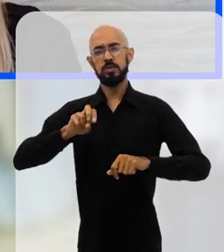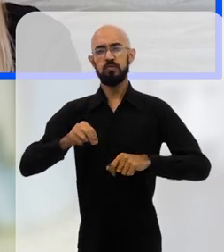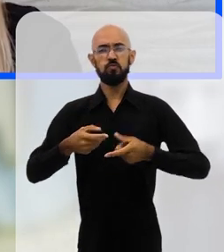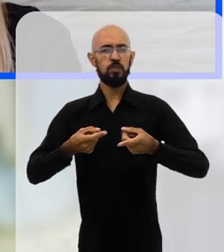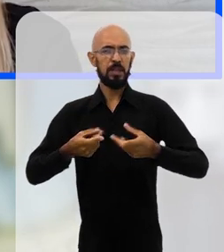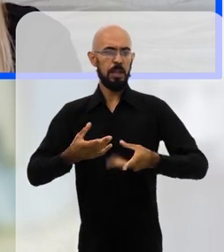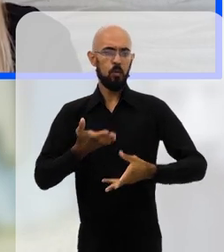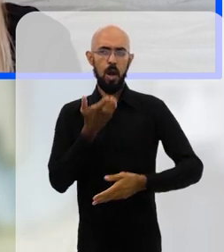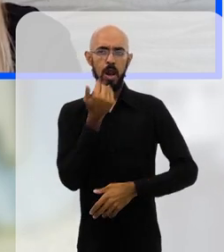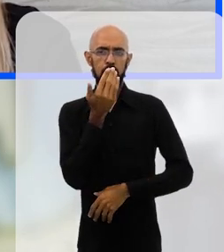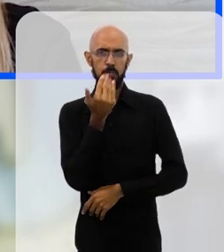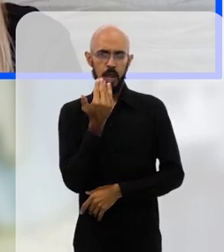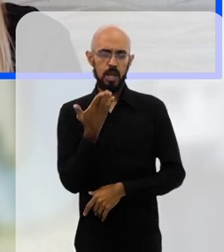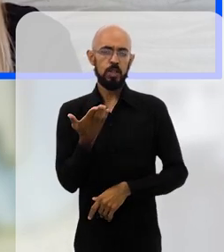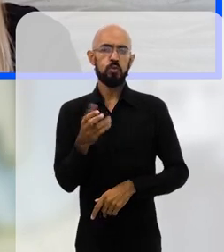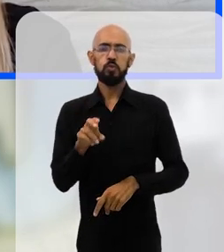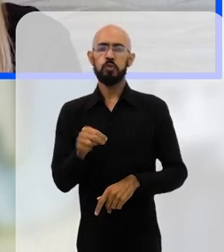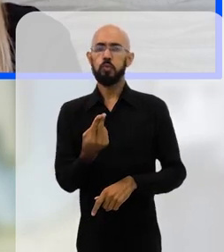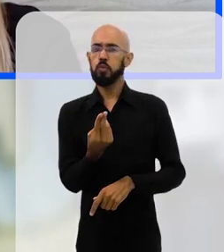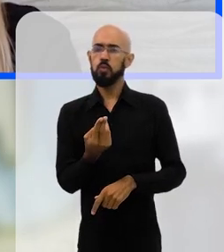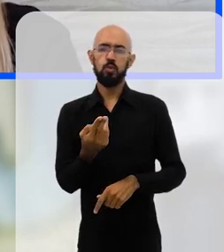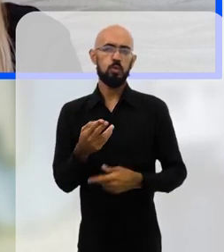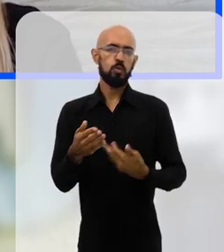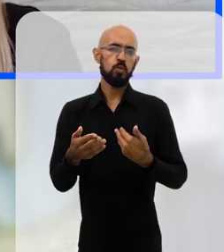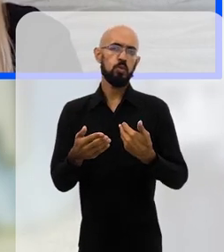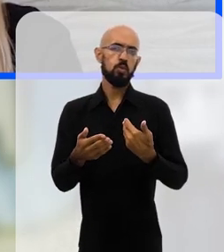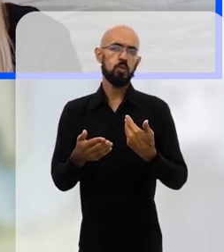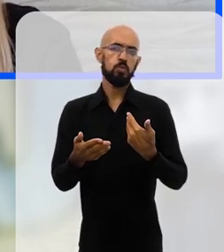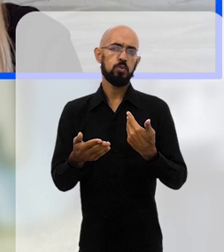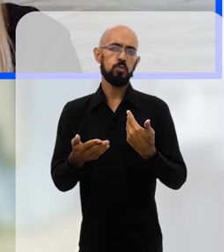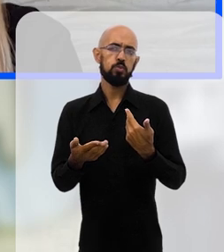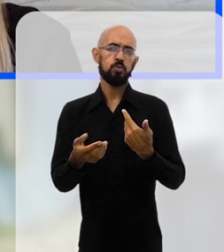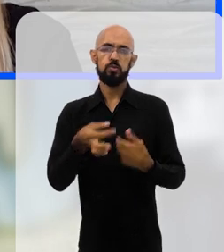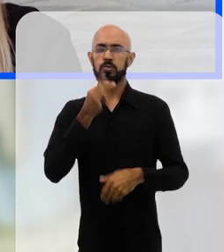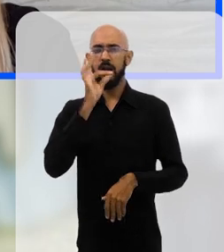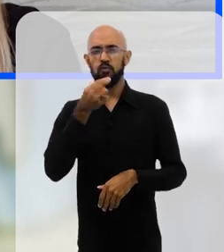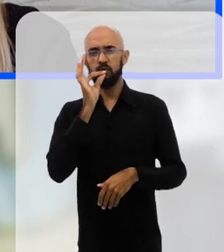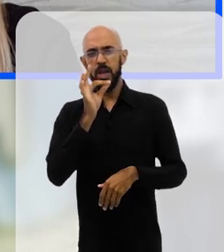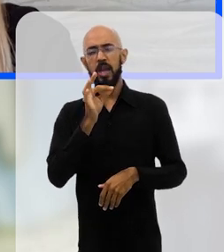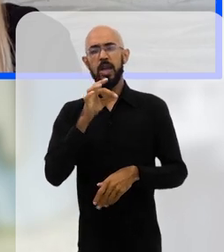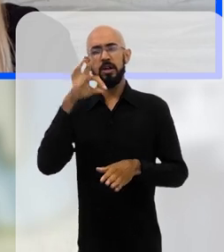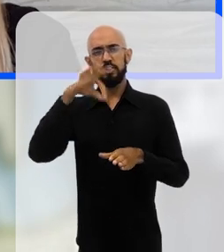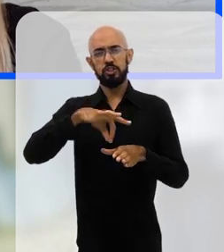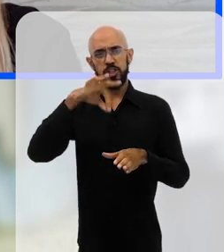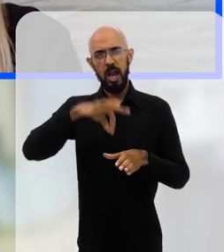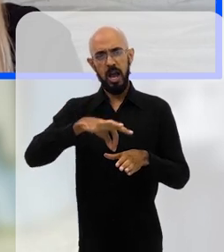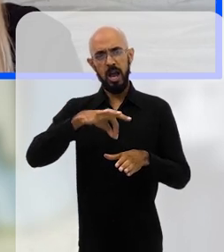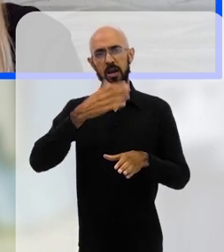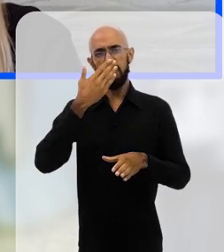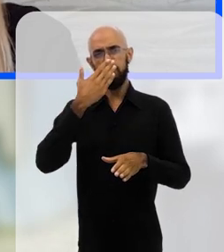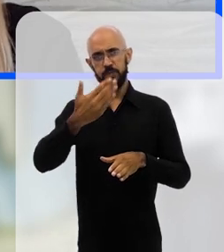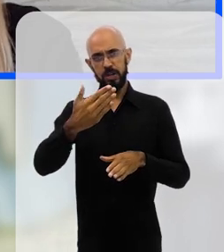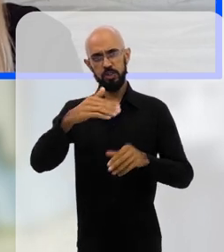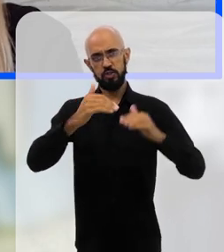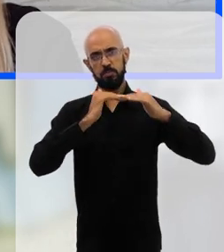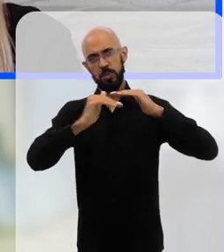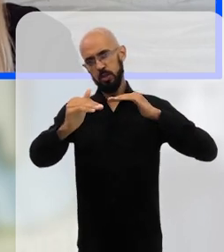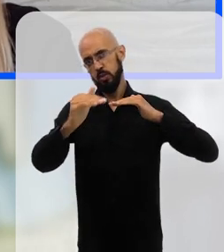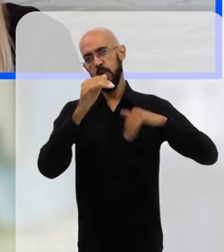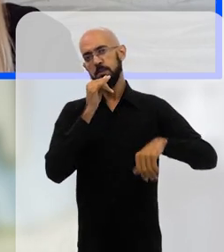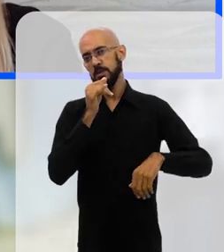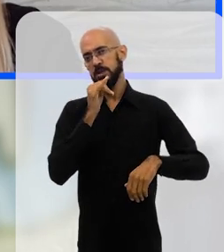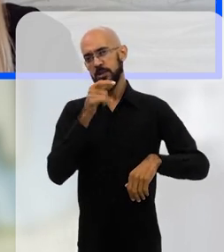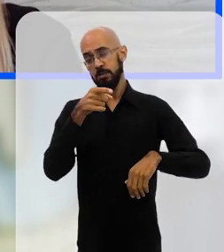alimentação, vendendo, enfim, algum tipo de café, chá, portas de metrôs e grandes